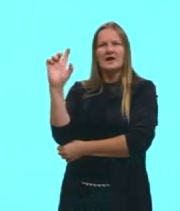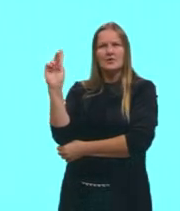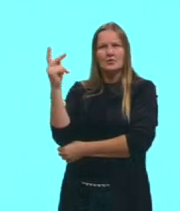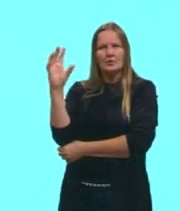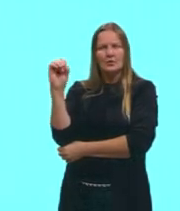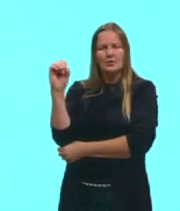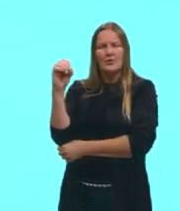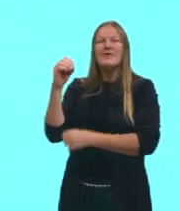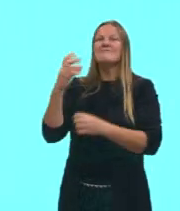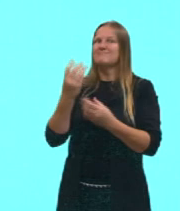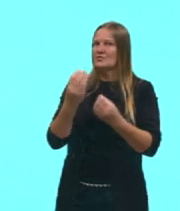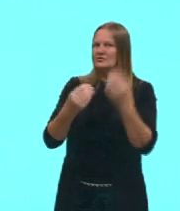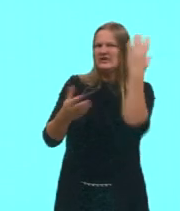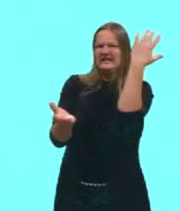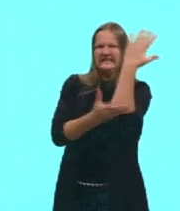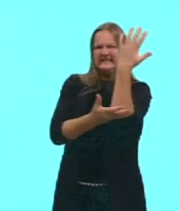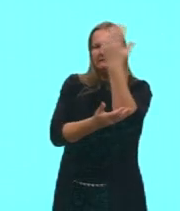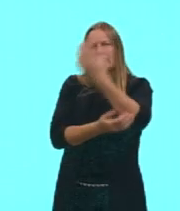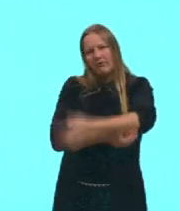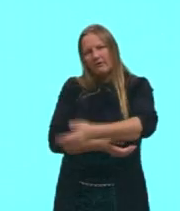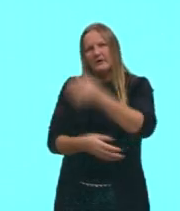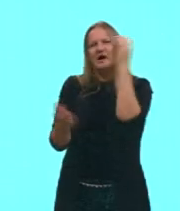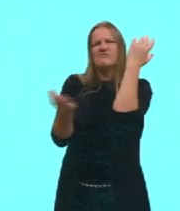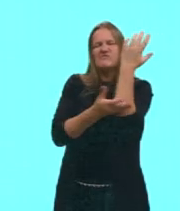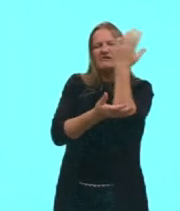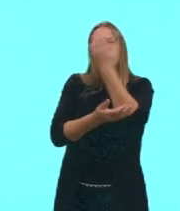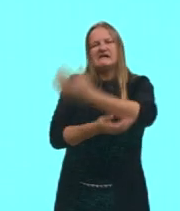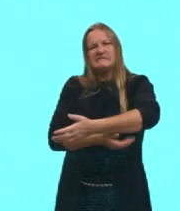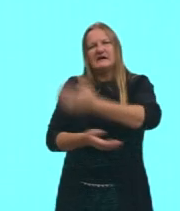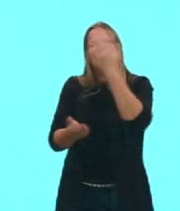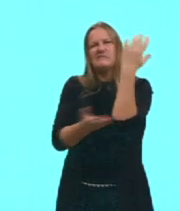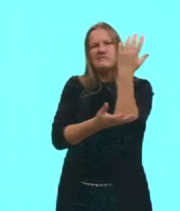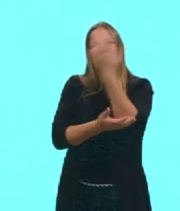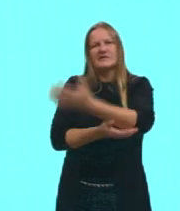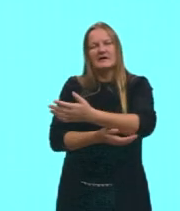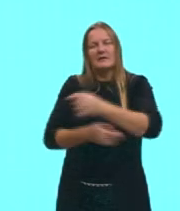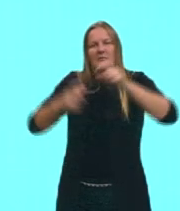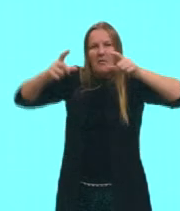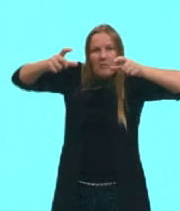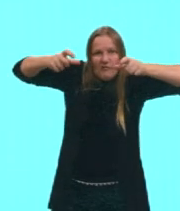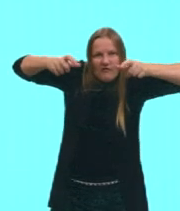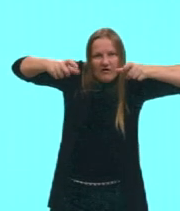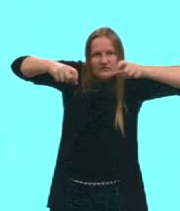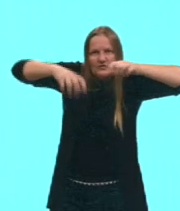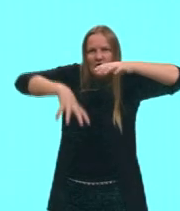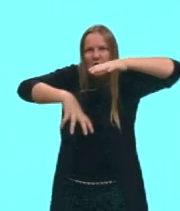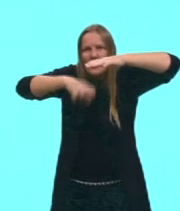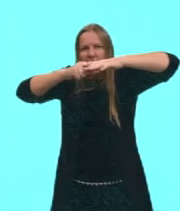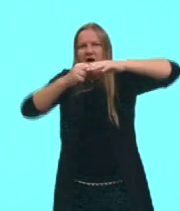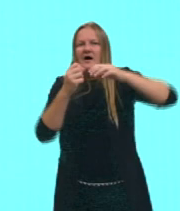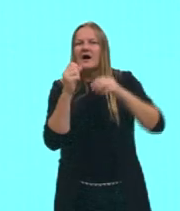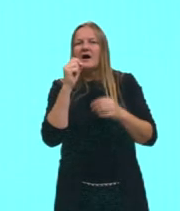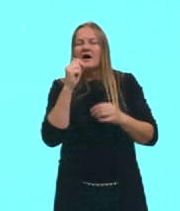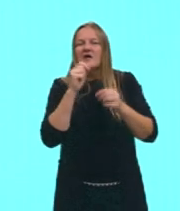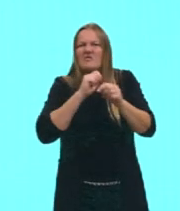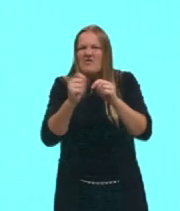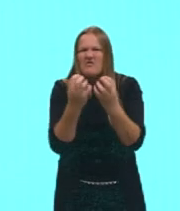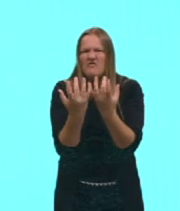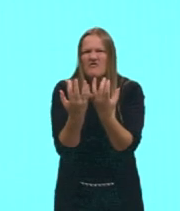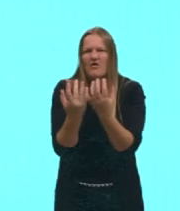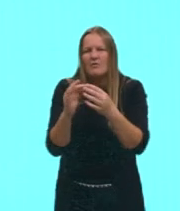também, olha ali, certo? Isso aqui, para vocês terem uma ideia, é rastro de fumaça, tá, gurizada? São